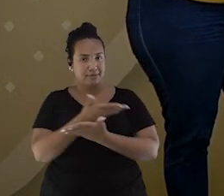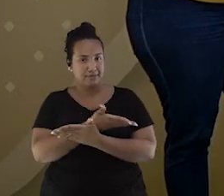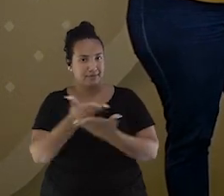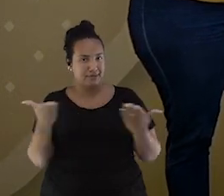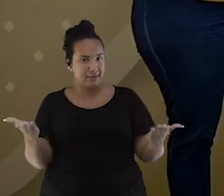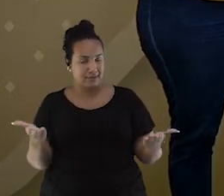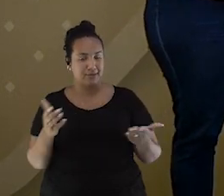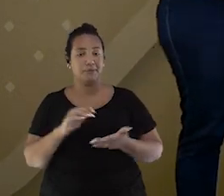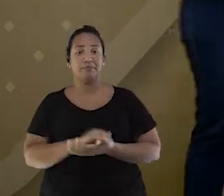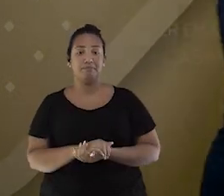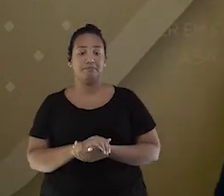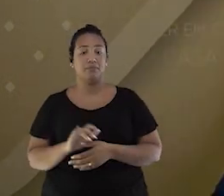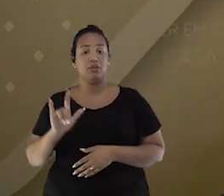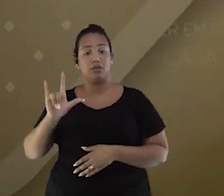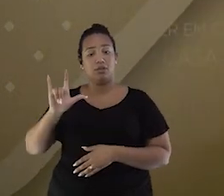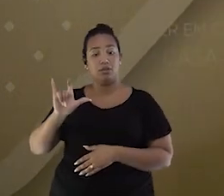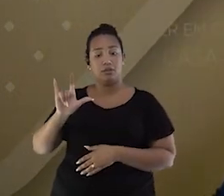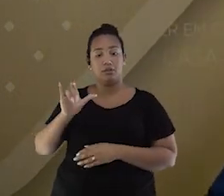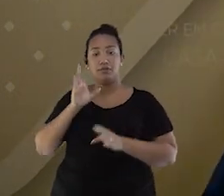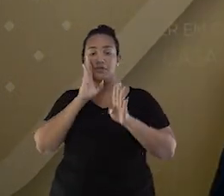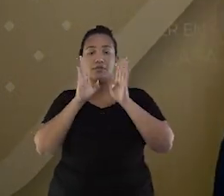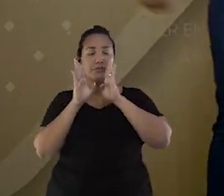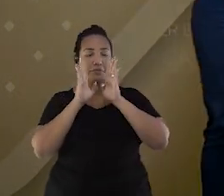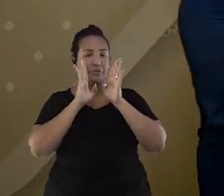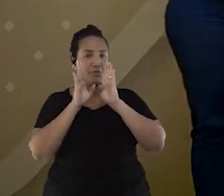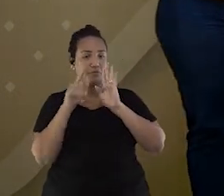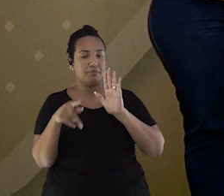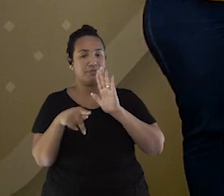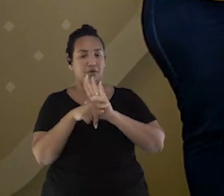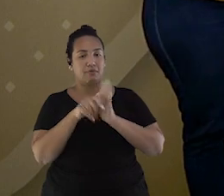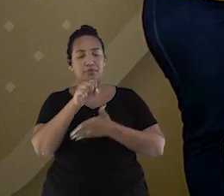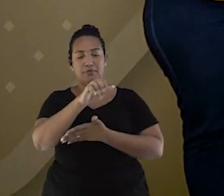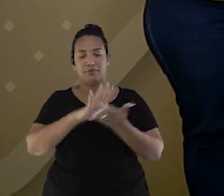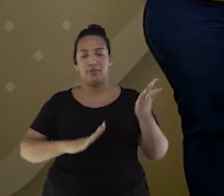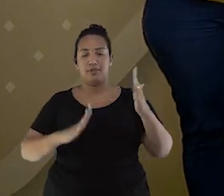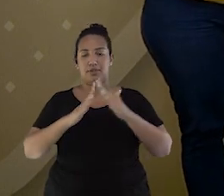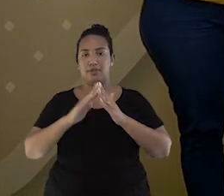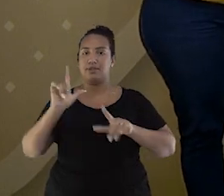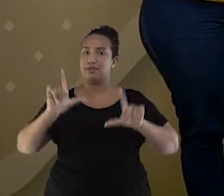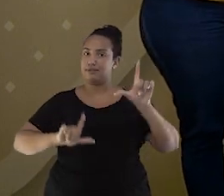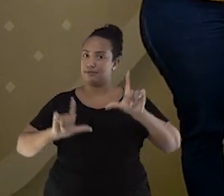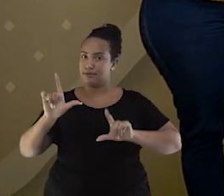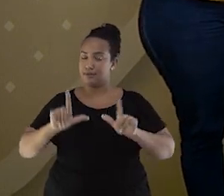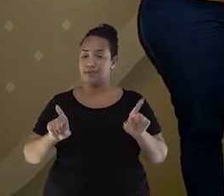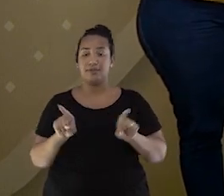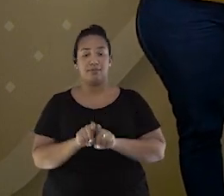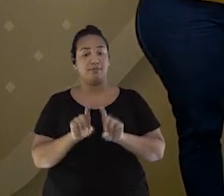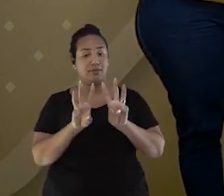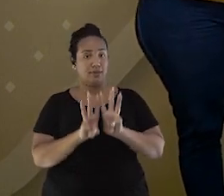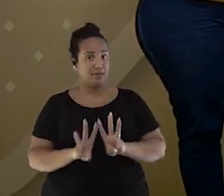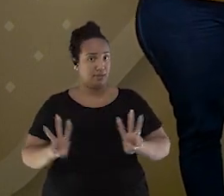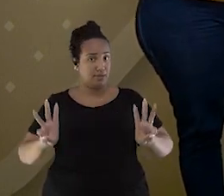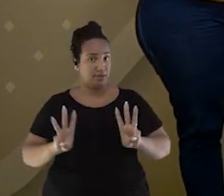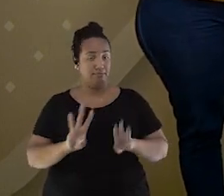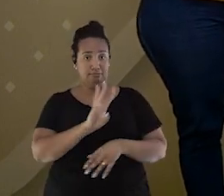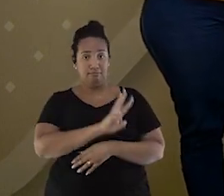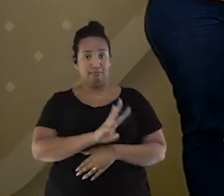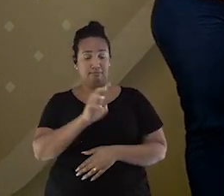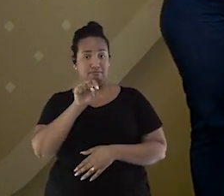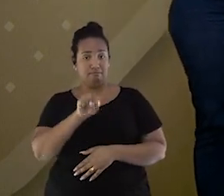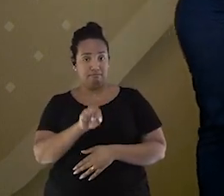Acesse nosso Instagram, Facebook pelo arroba dever em casa na TV. E o nosso site, que é o www